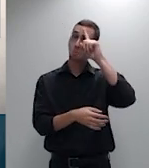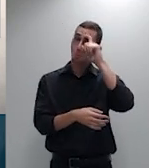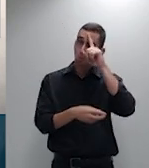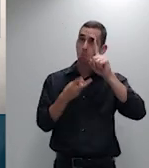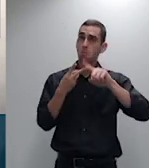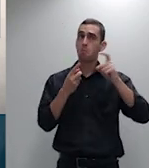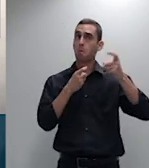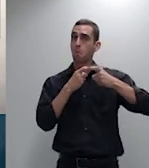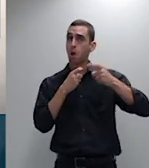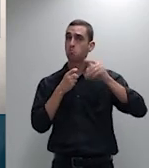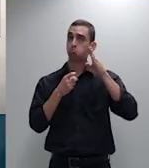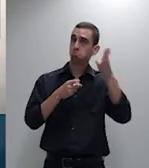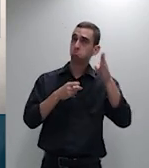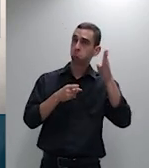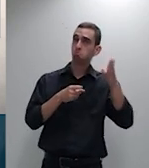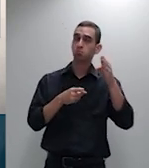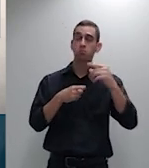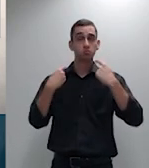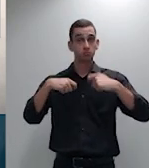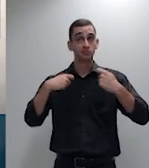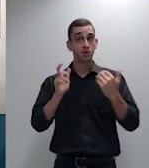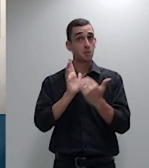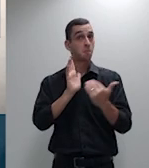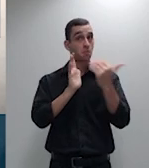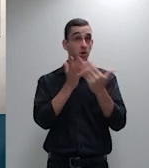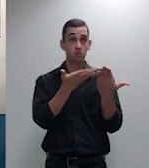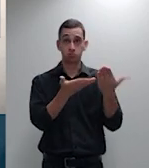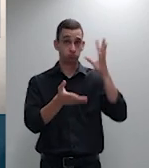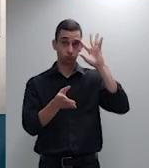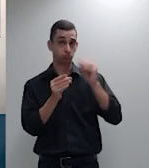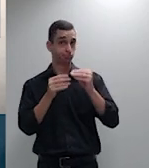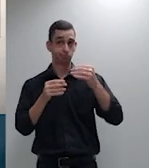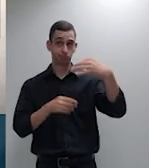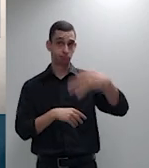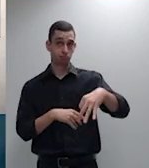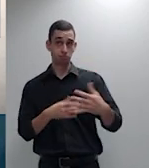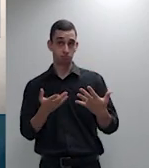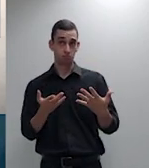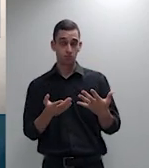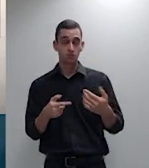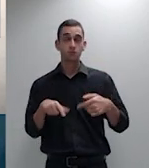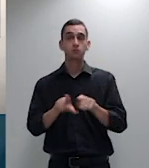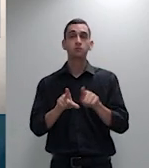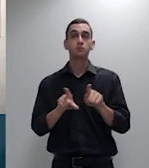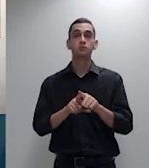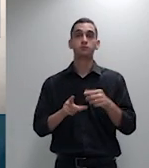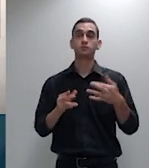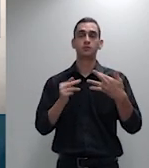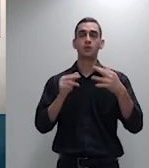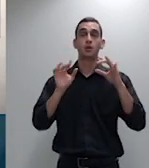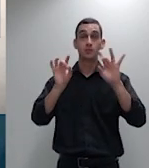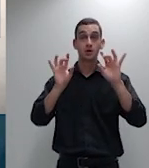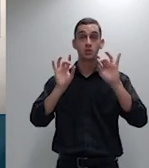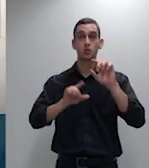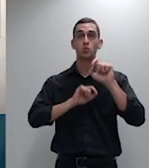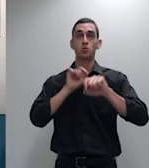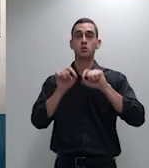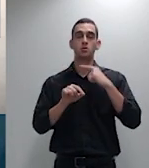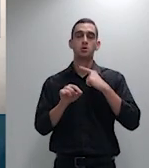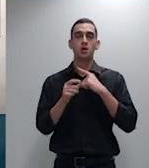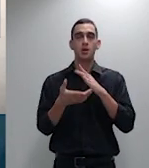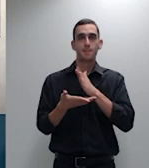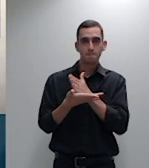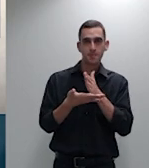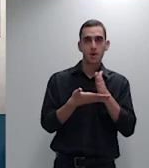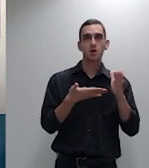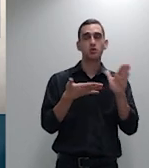nas razões do aludido a recuo especial a parte recorrente pleiteou expressamente a inversão